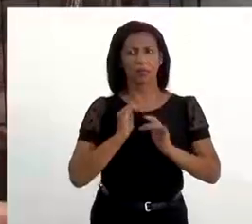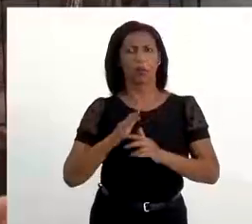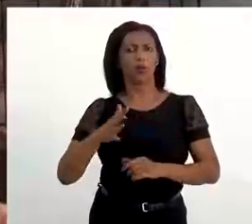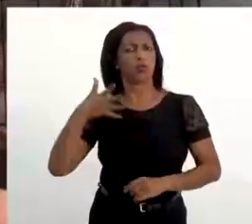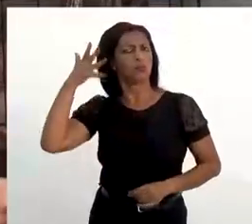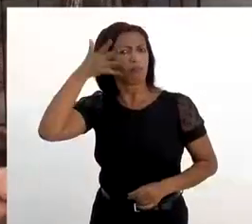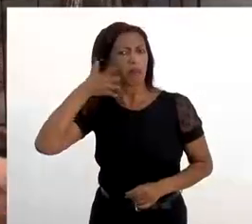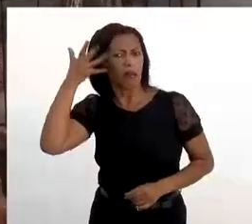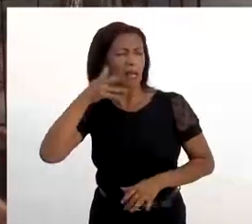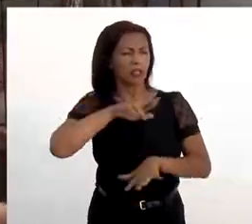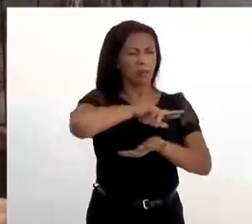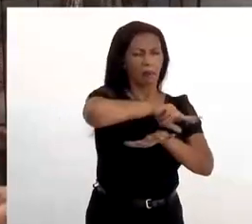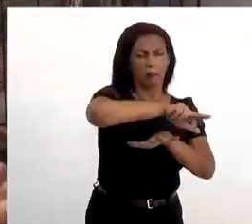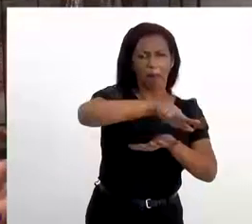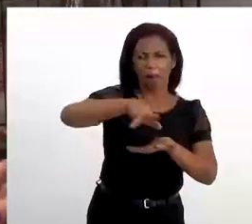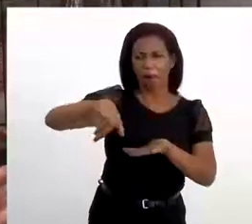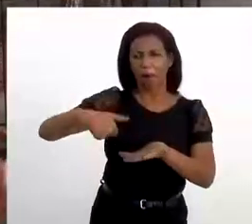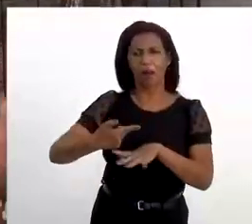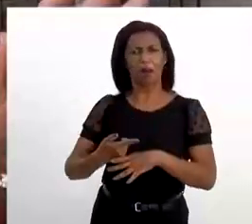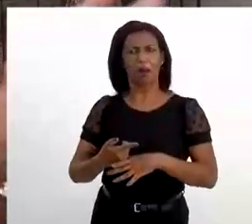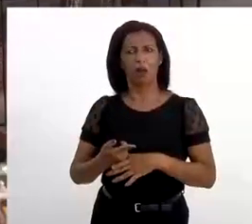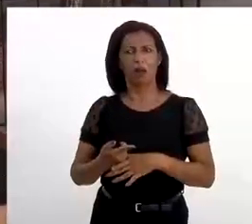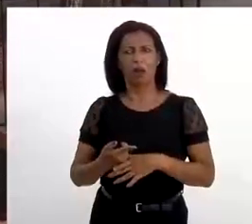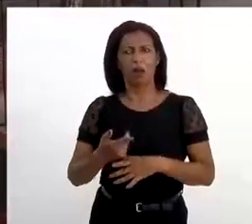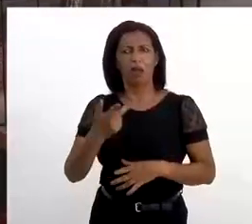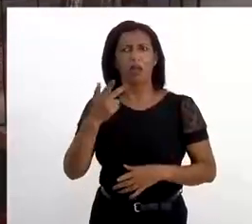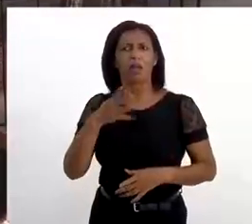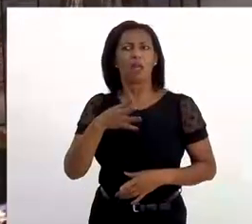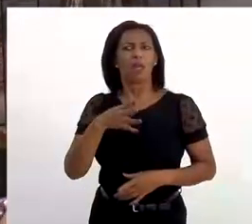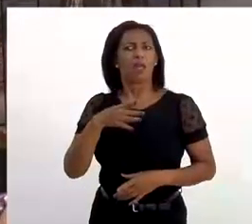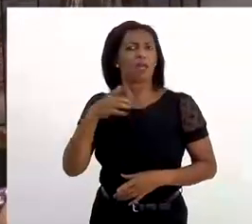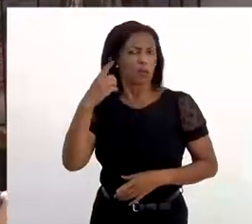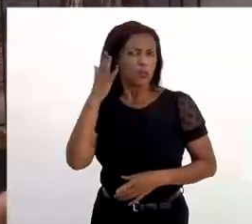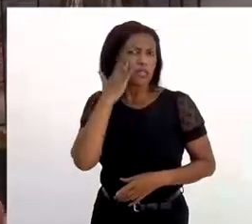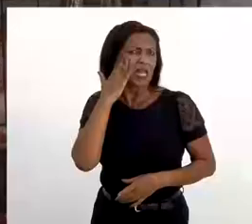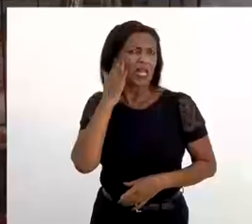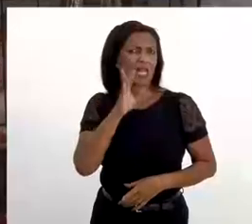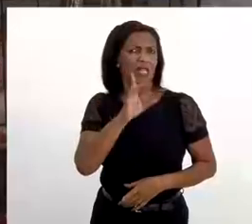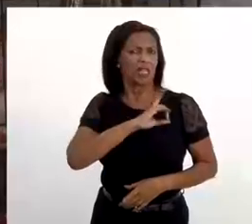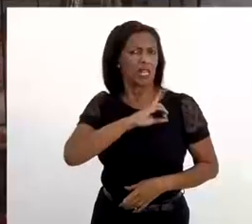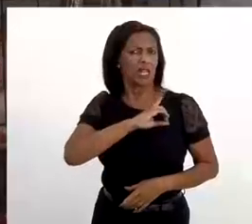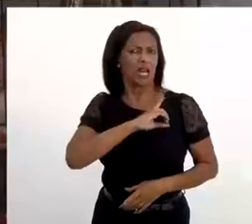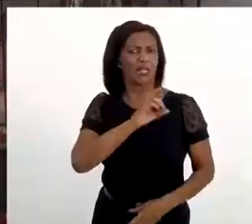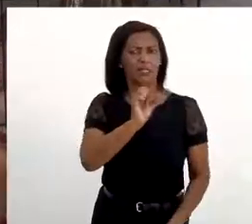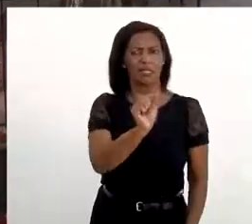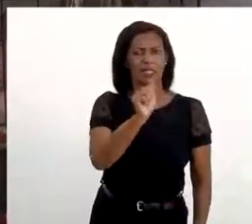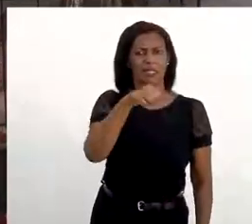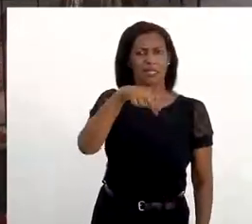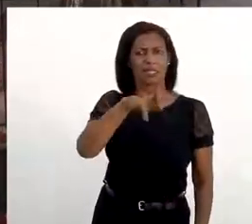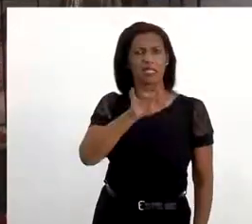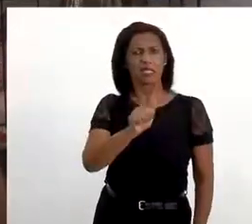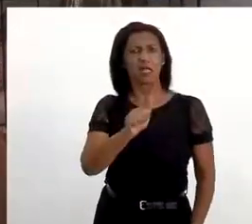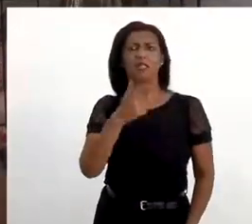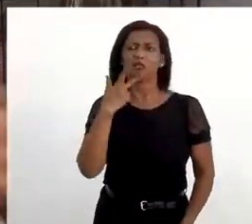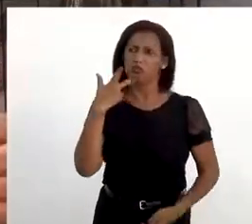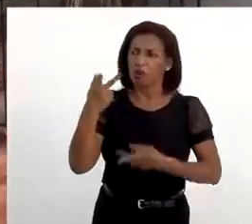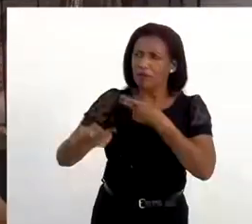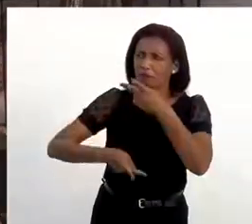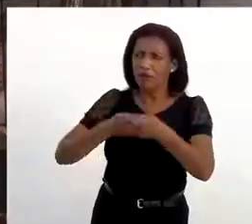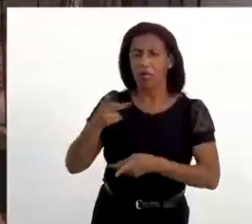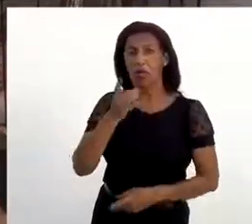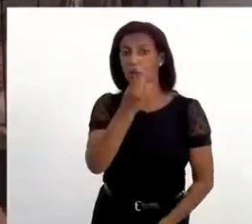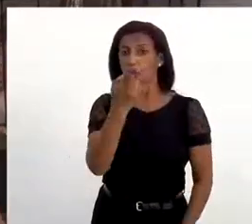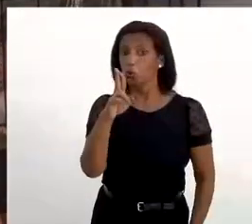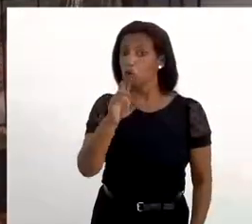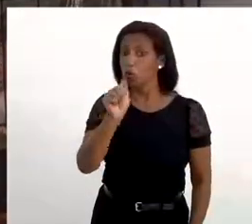violência. Então, eu sou uma delegada. Doutora Sandra Ornelas é uma delas. Ela veio aqui várias vezes. Falei para ela. Doutora Sandra,